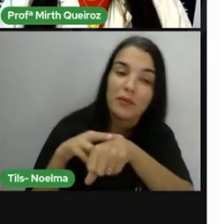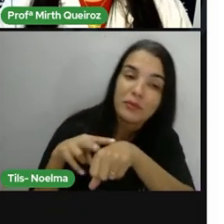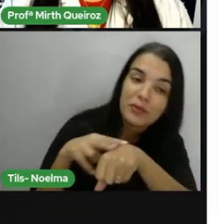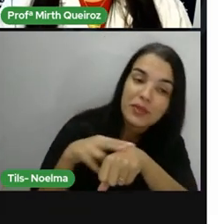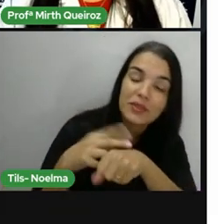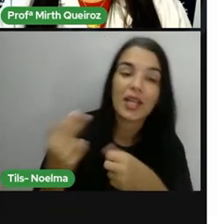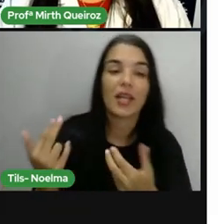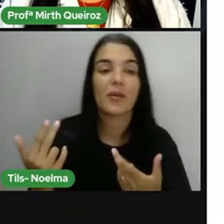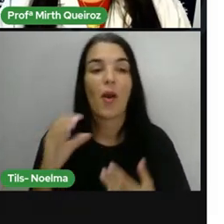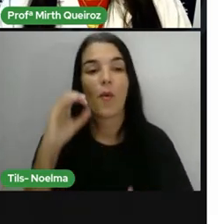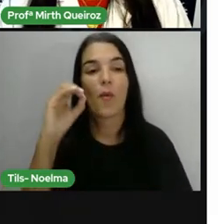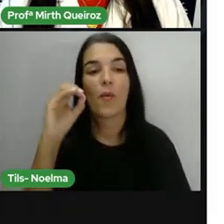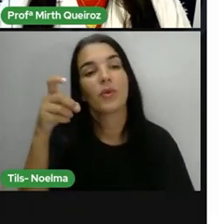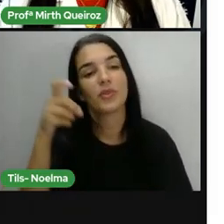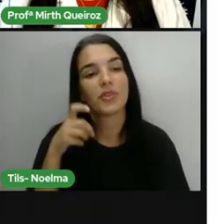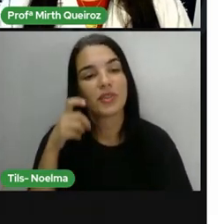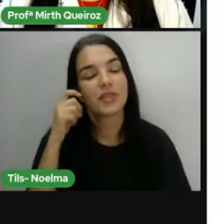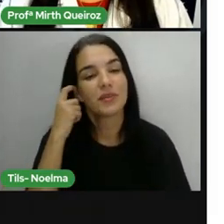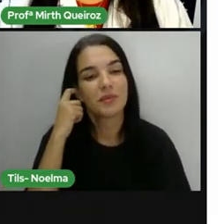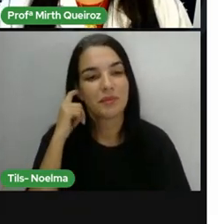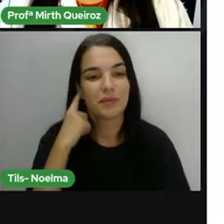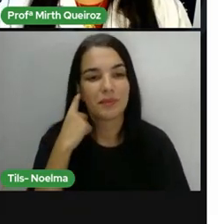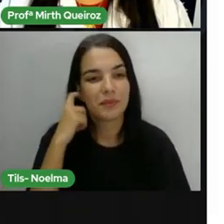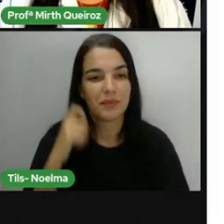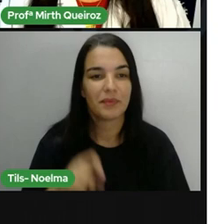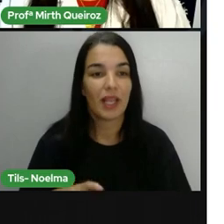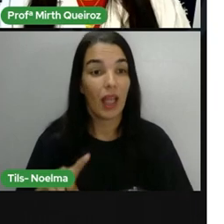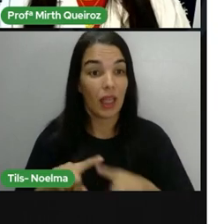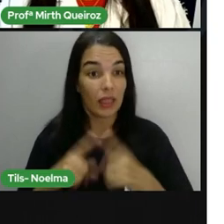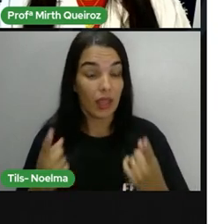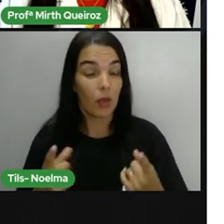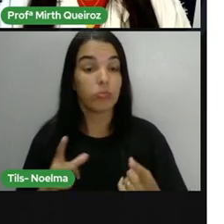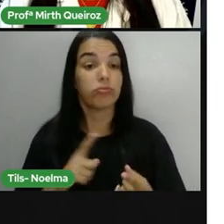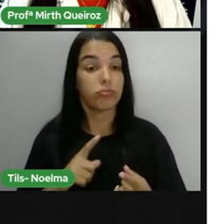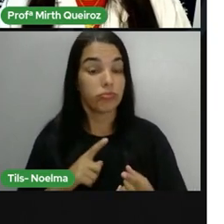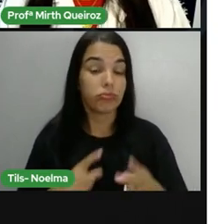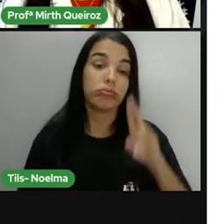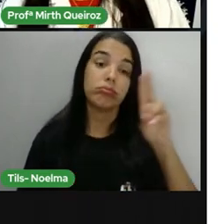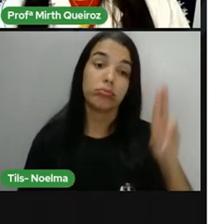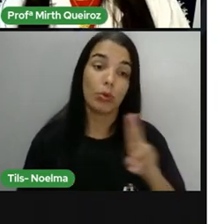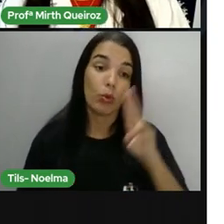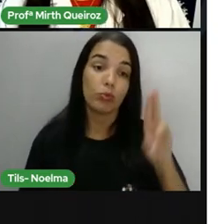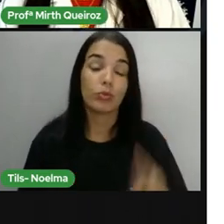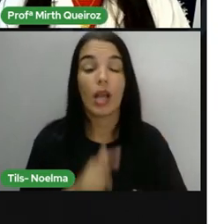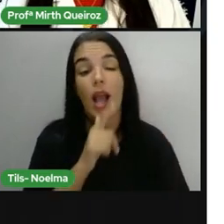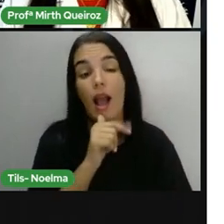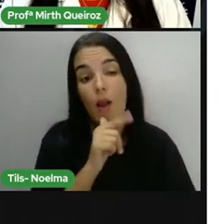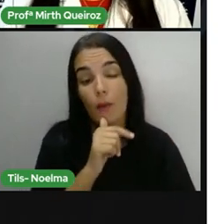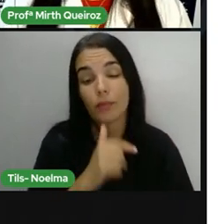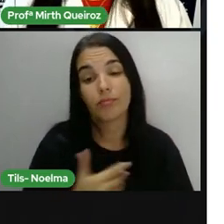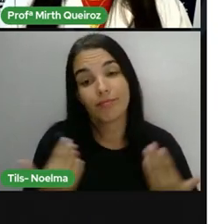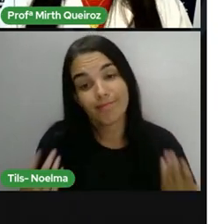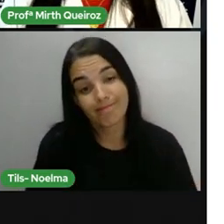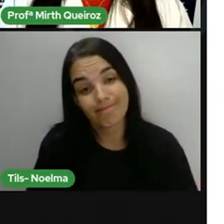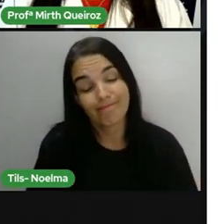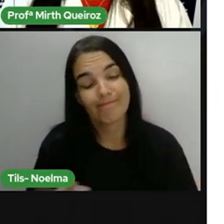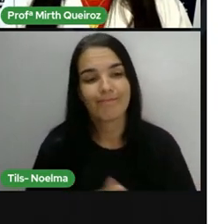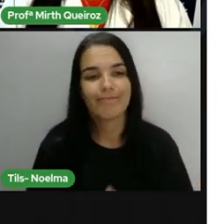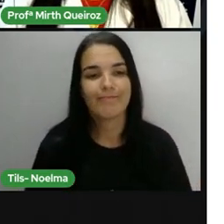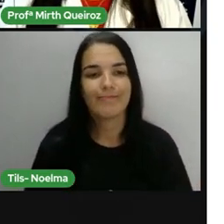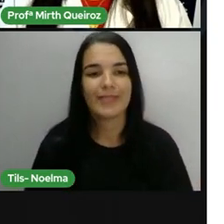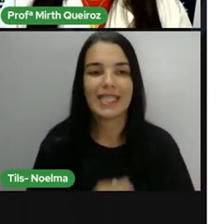ao oxigênio. E aí, usa-se água. Perdendo as folhas, eles vão...